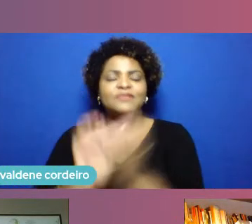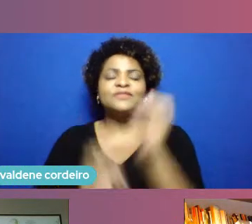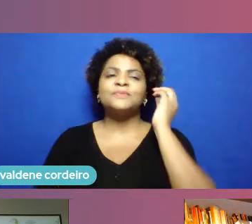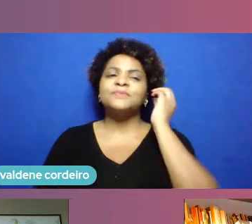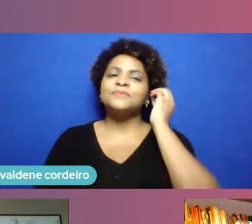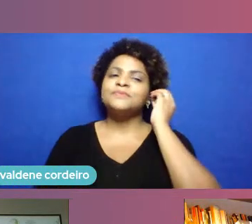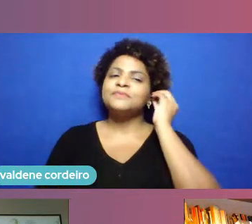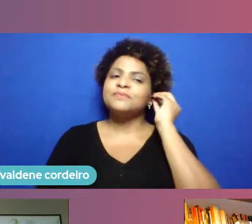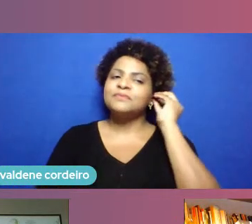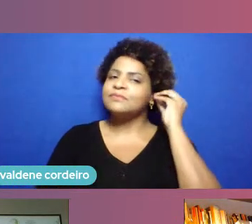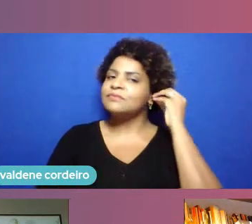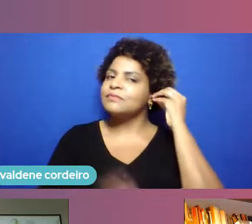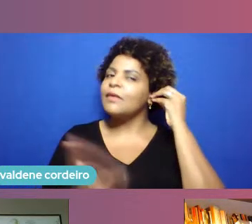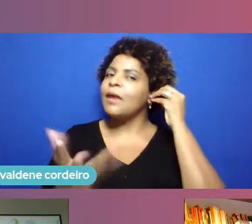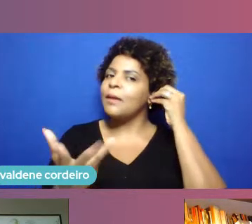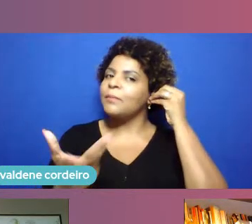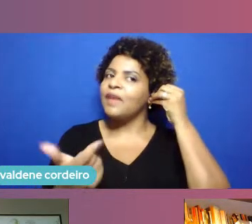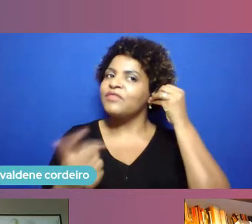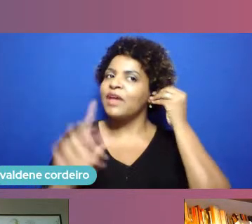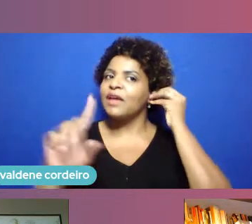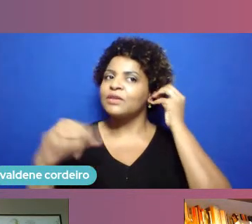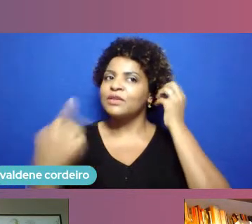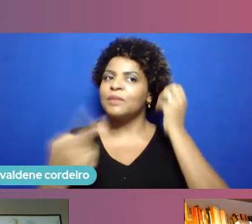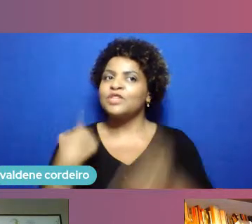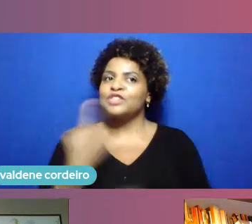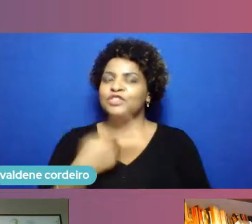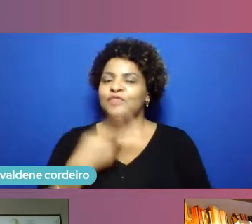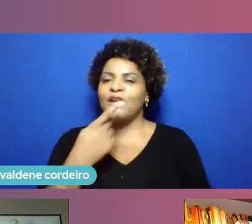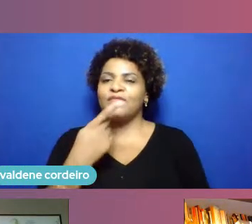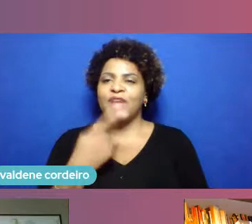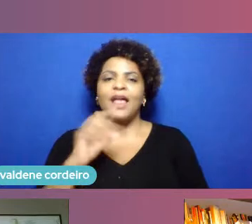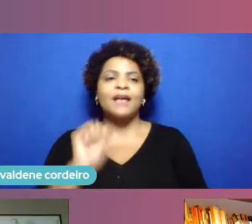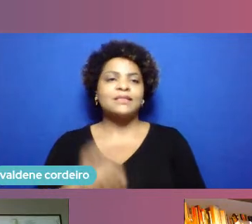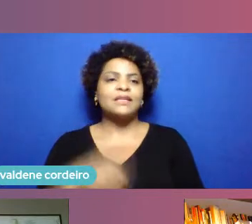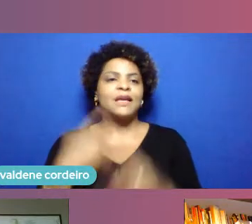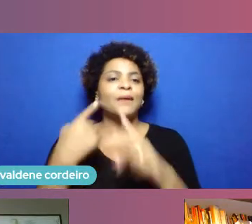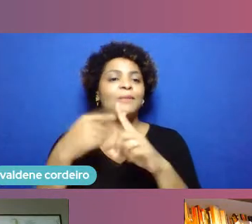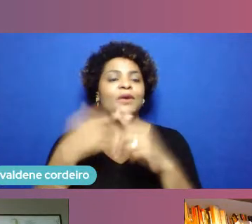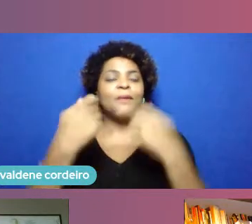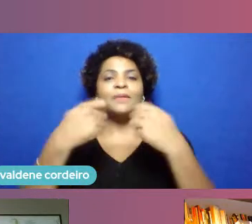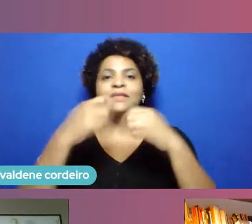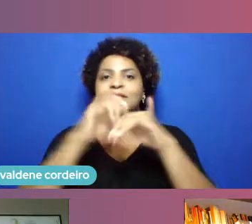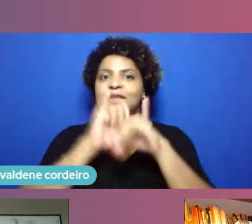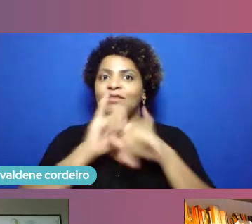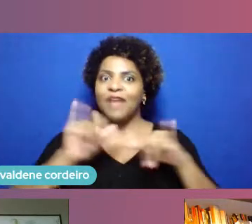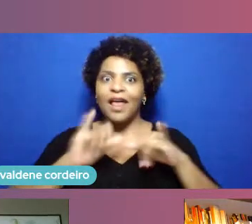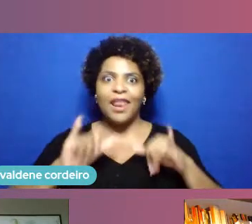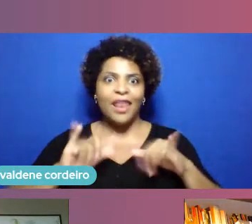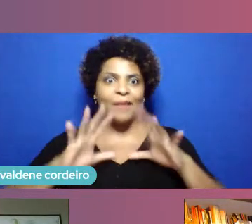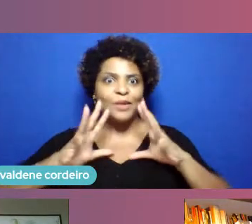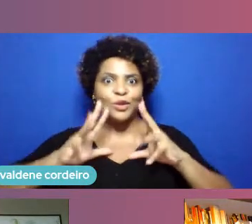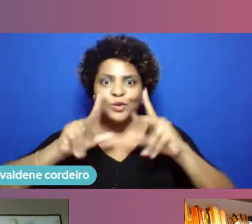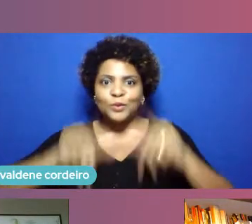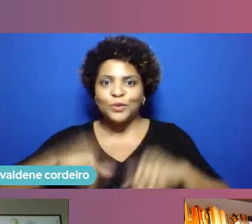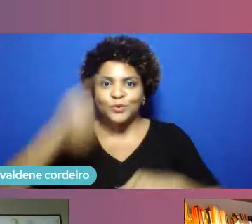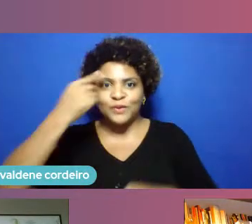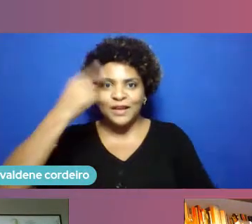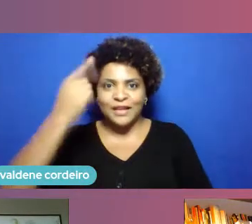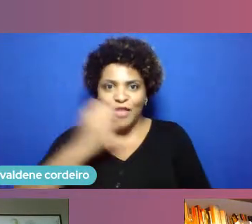pouco, gente vai entrar para falar do TACOELAS, porque eu acho que a gente precisa contar para todo mundo que ele é maravilhoso. Mas vamos lá.